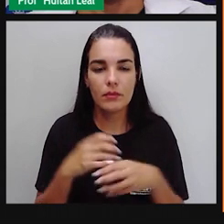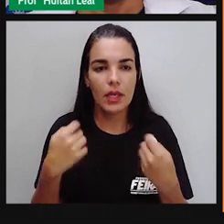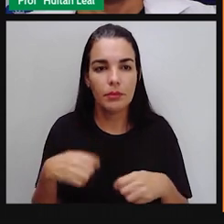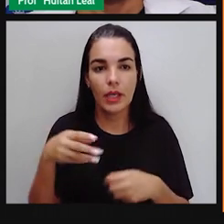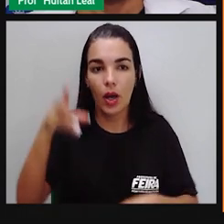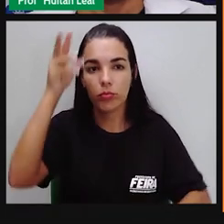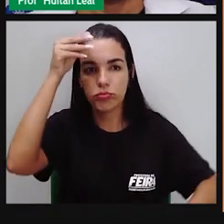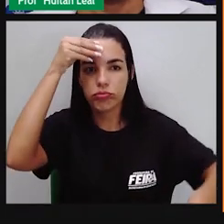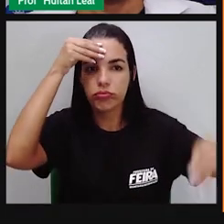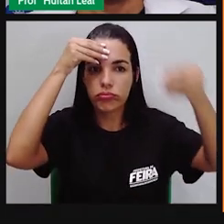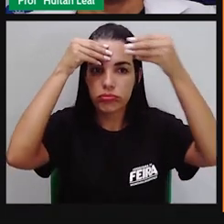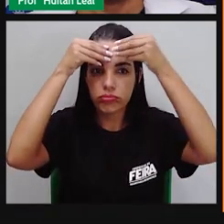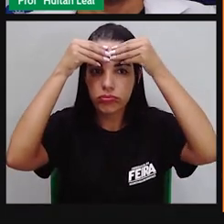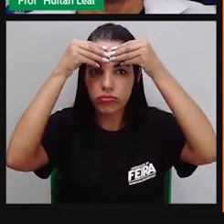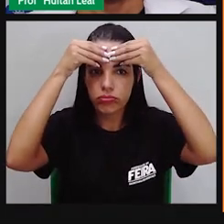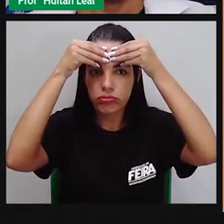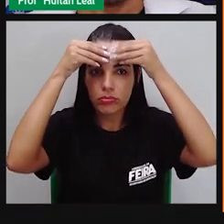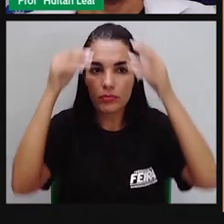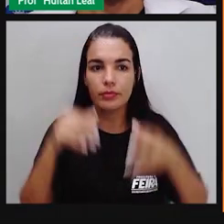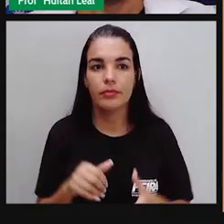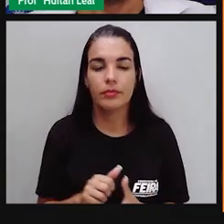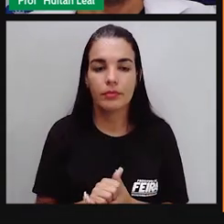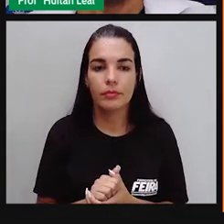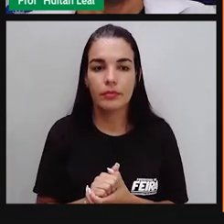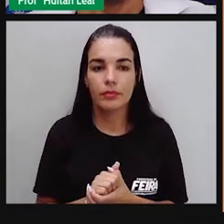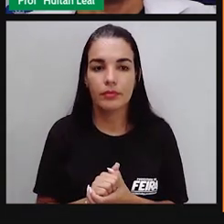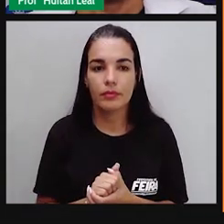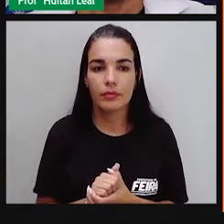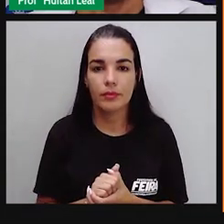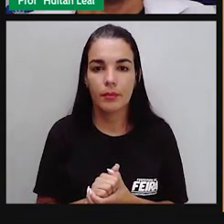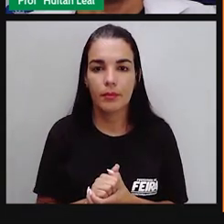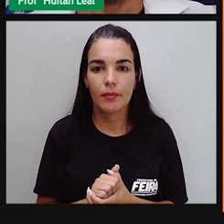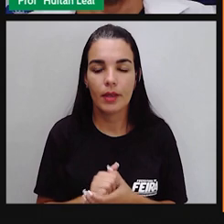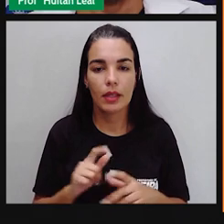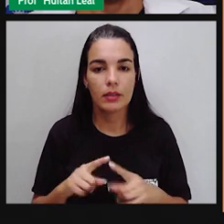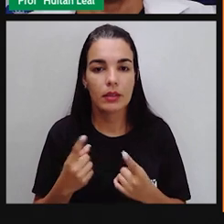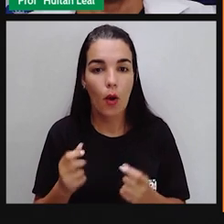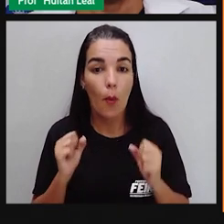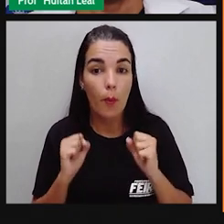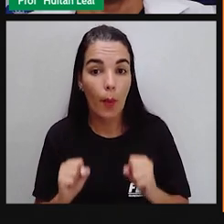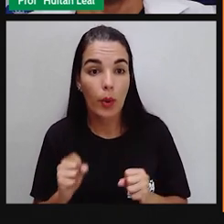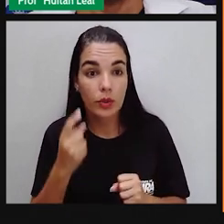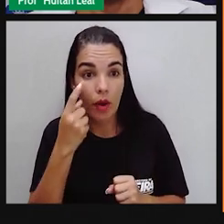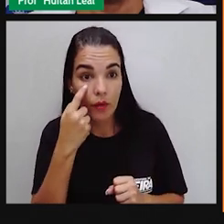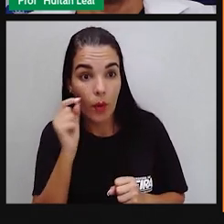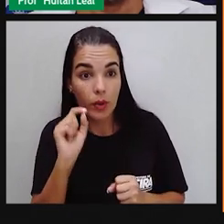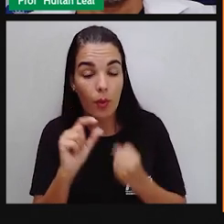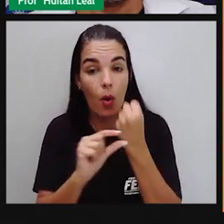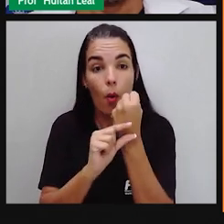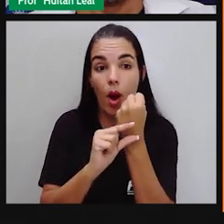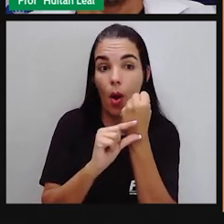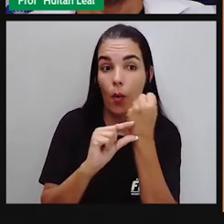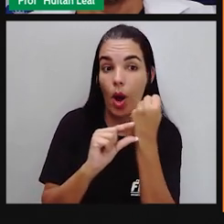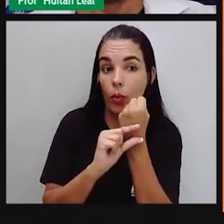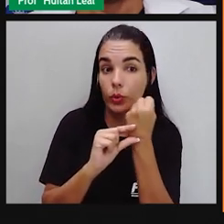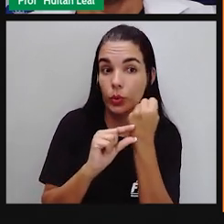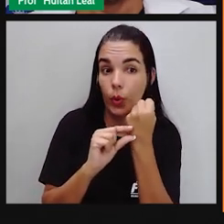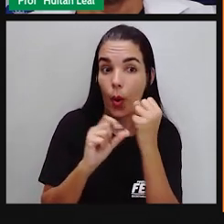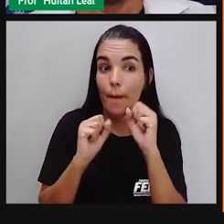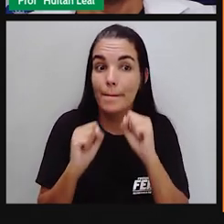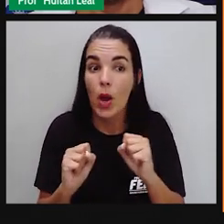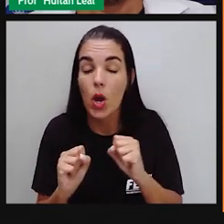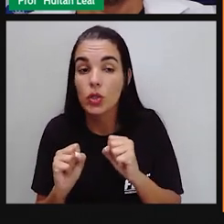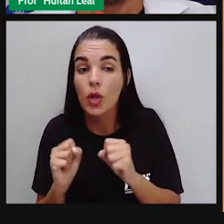compreenderem esse tipo de figura de linguagem. Por exemplo, na metonímia, nós podemos trocar o